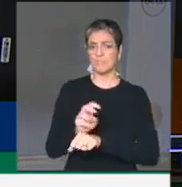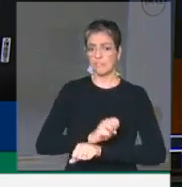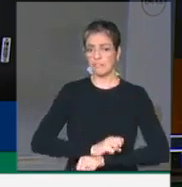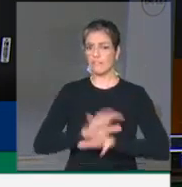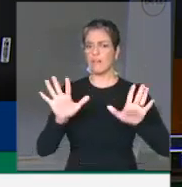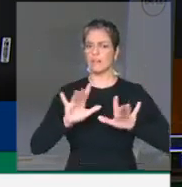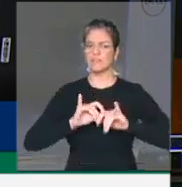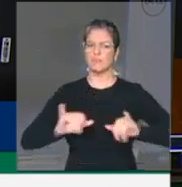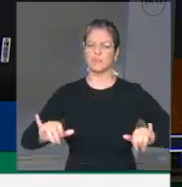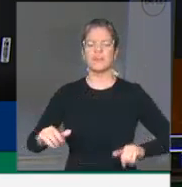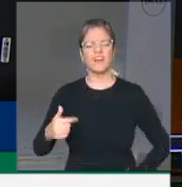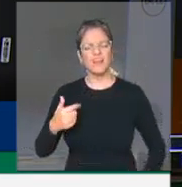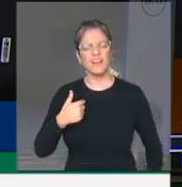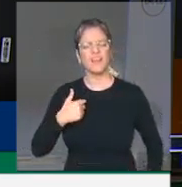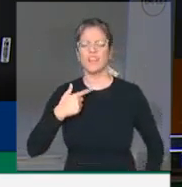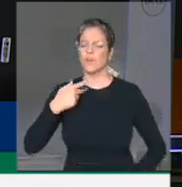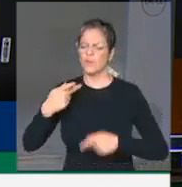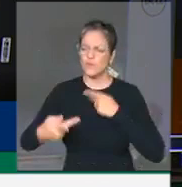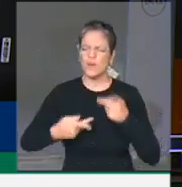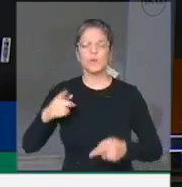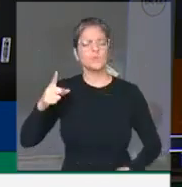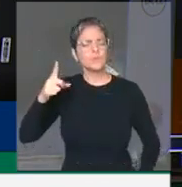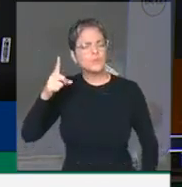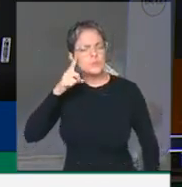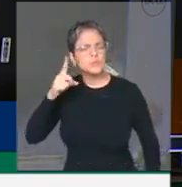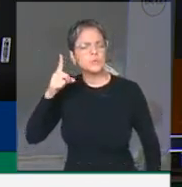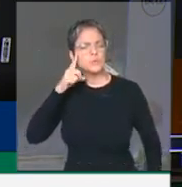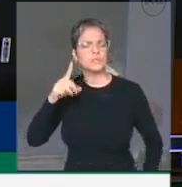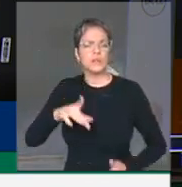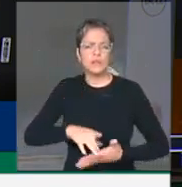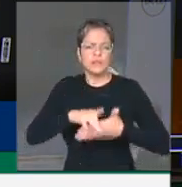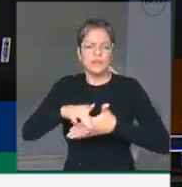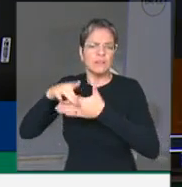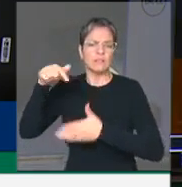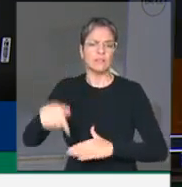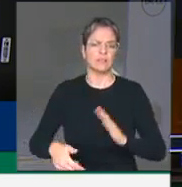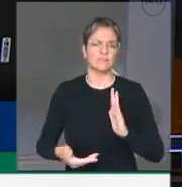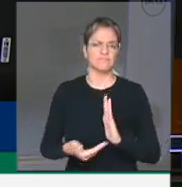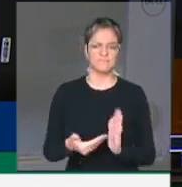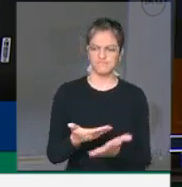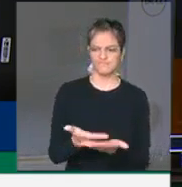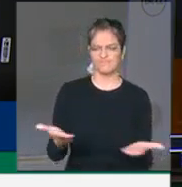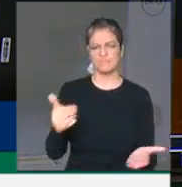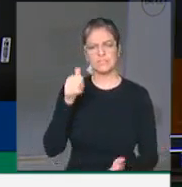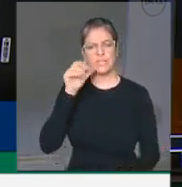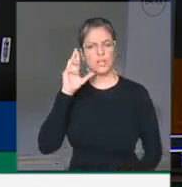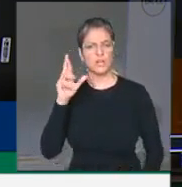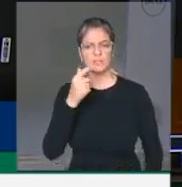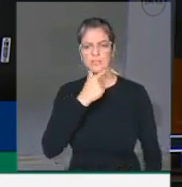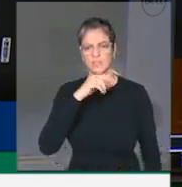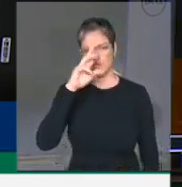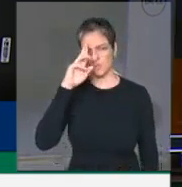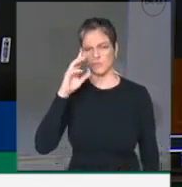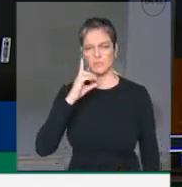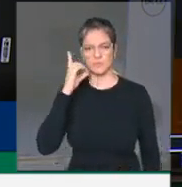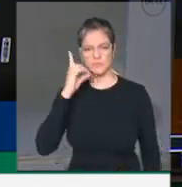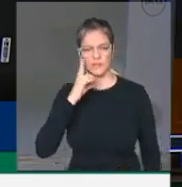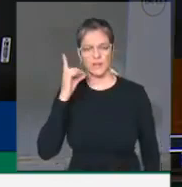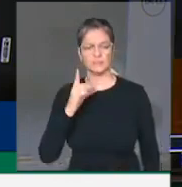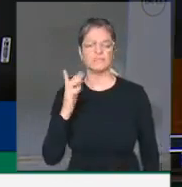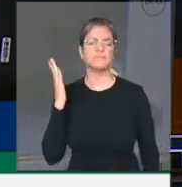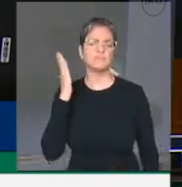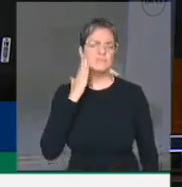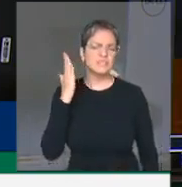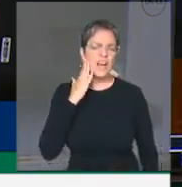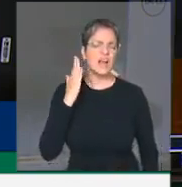Falo diariamente com os líderes da Câmara, com as senhoras e senhores deputados, e como, e mesmo com as injunções